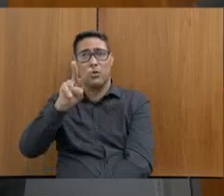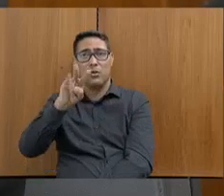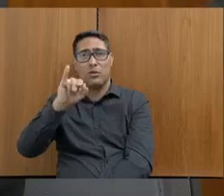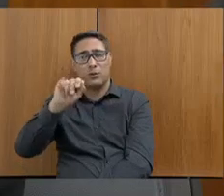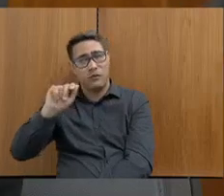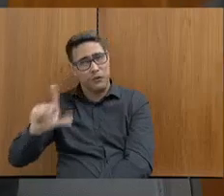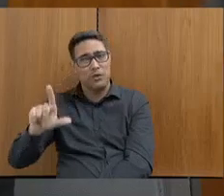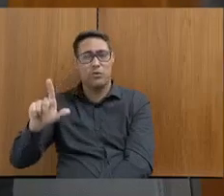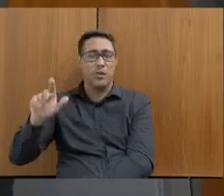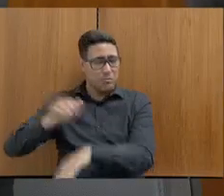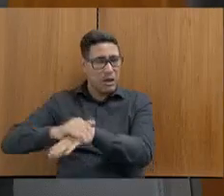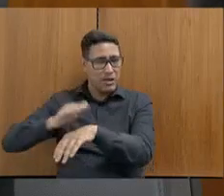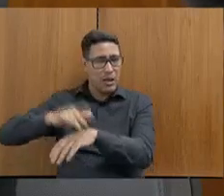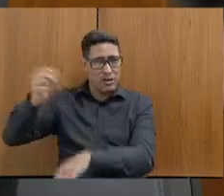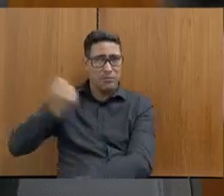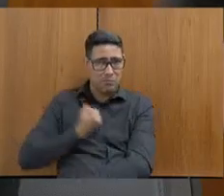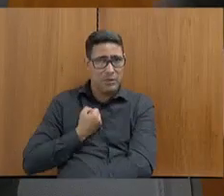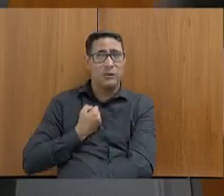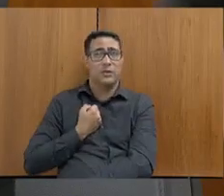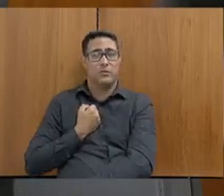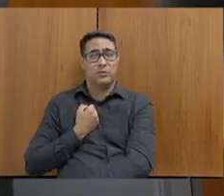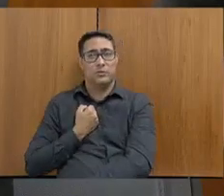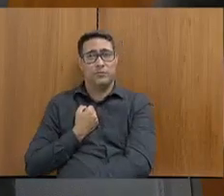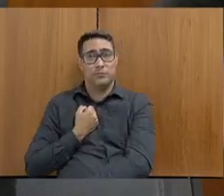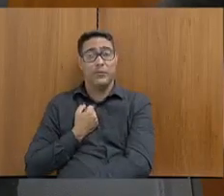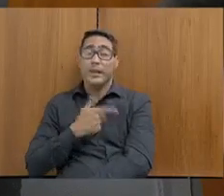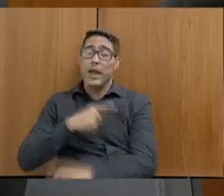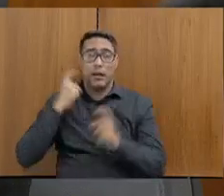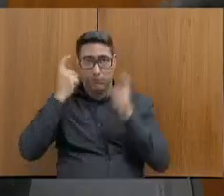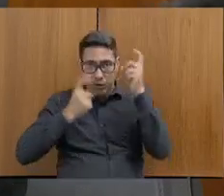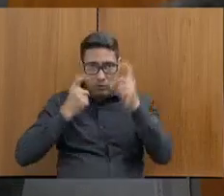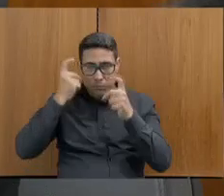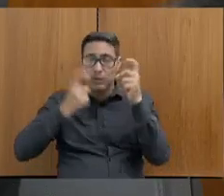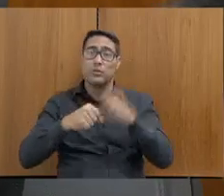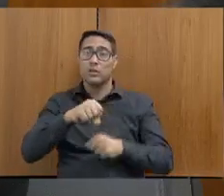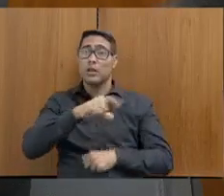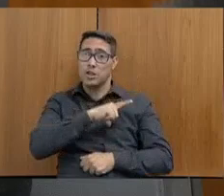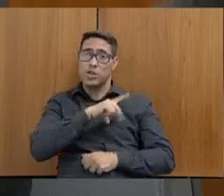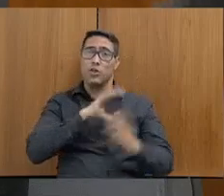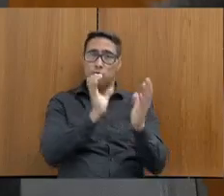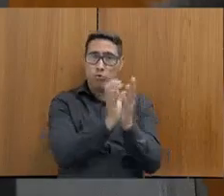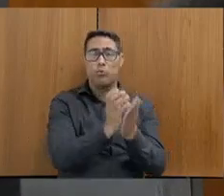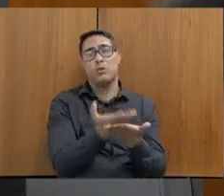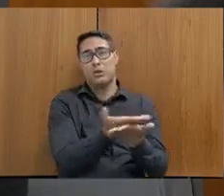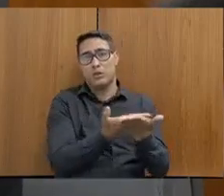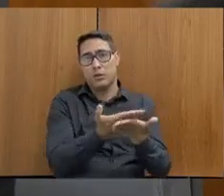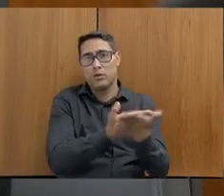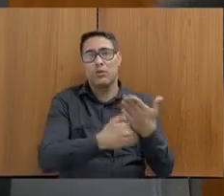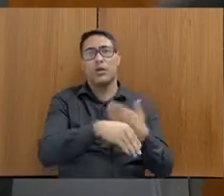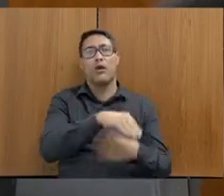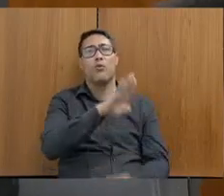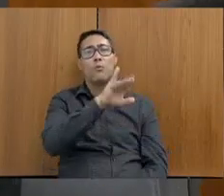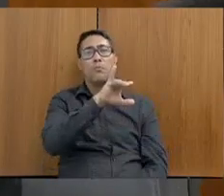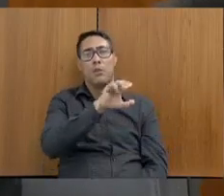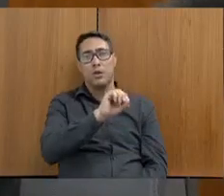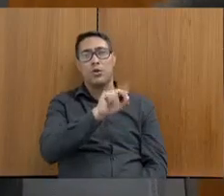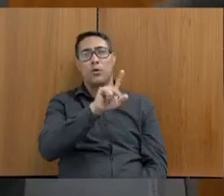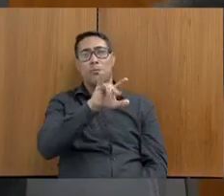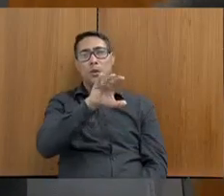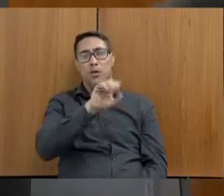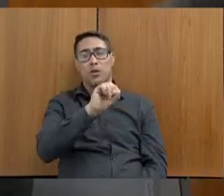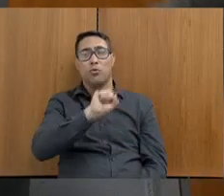é preocupante, então, a gente não só tem os nossos grupos de atendimento biopsicos sociais, mas a gente também vai